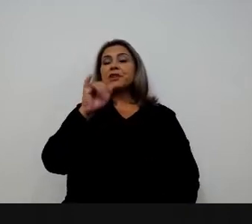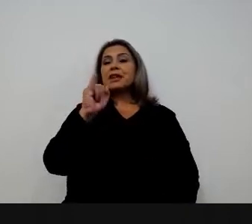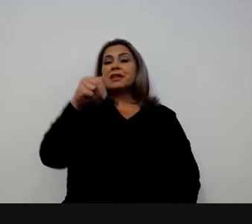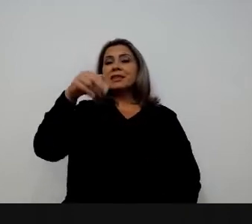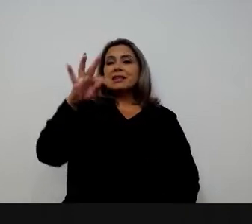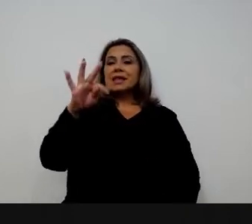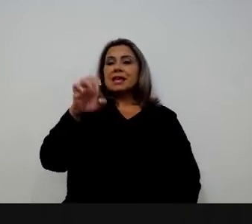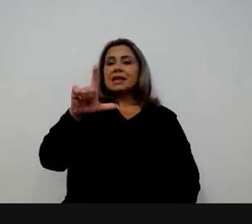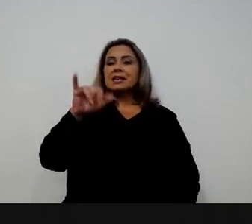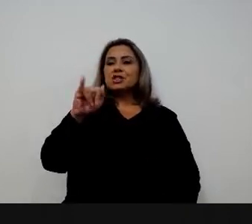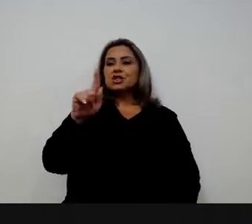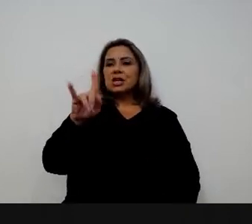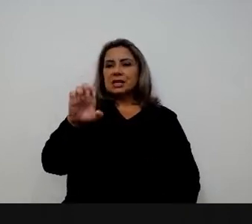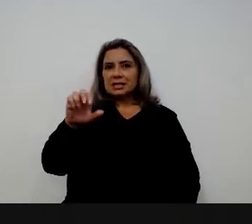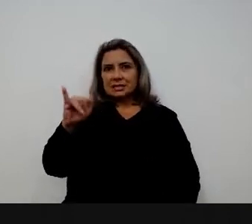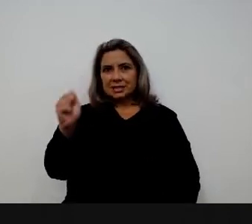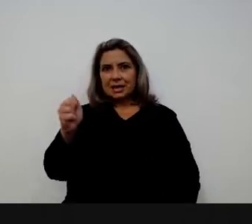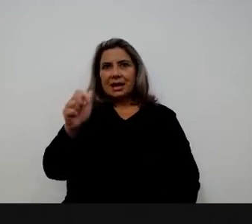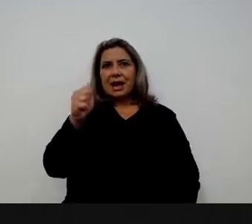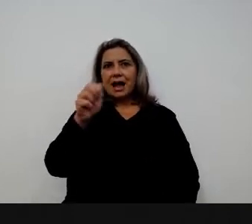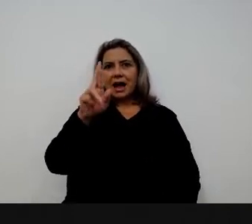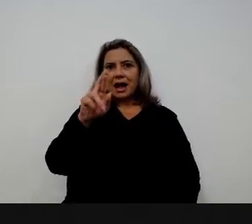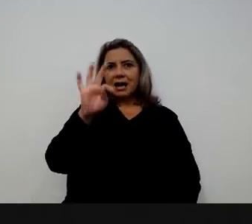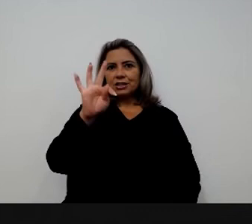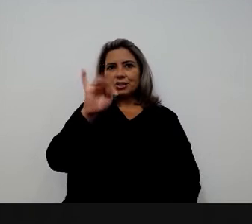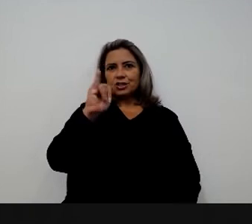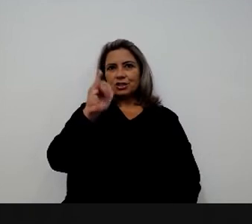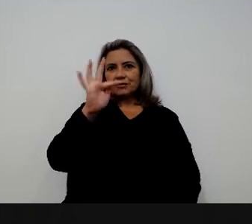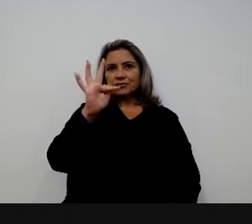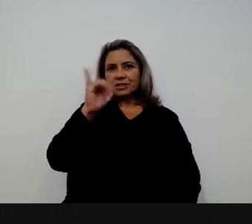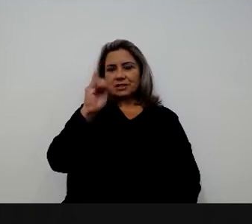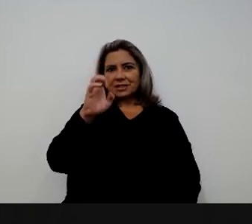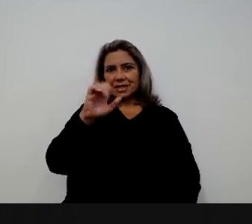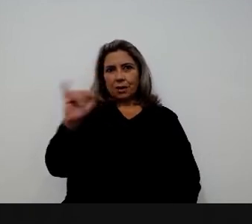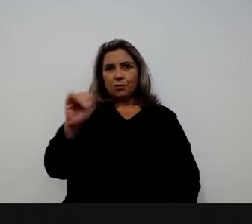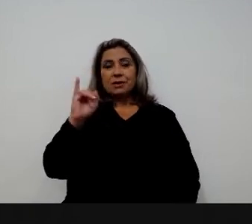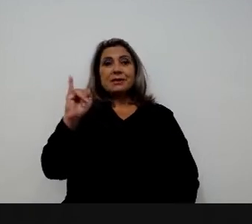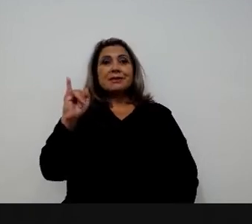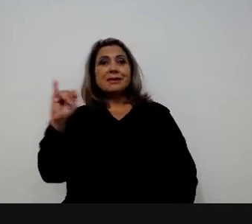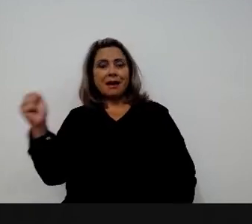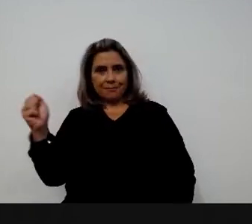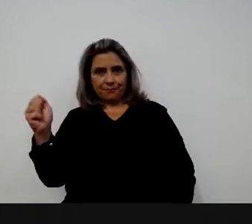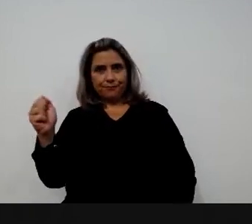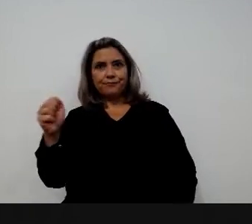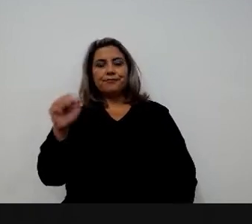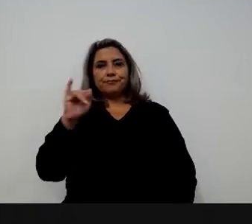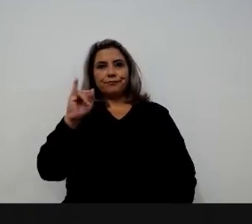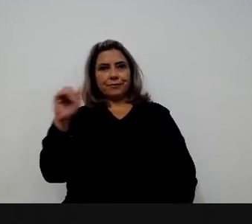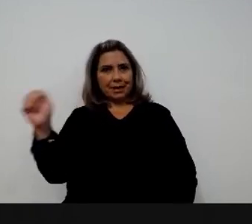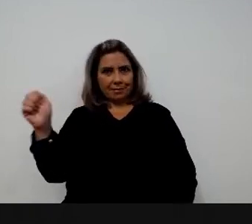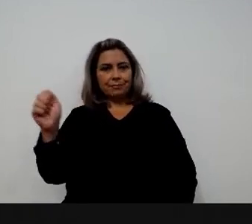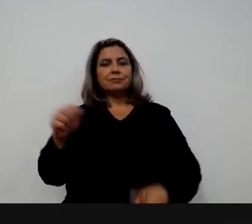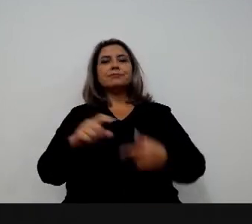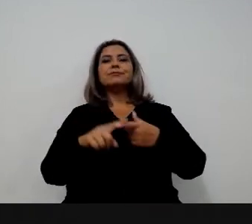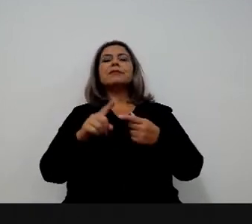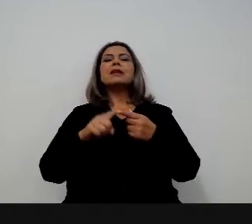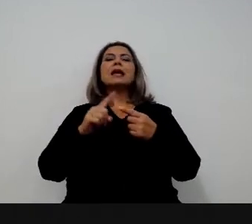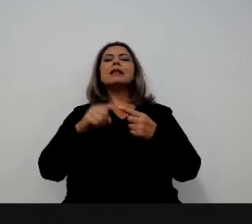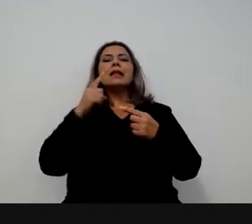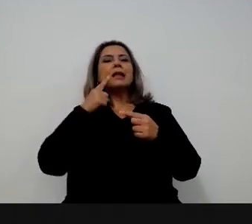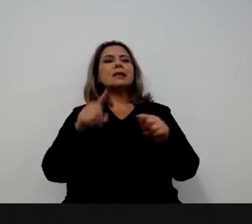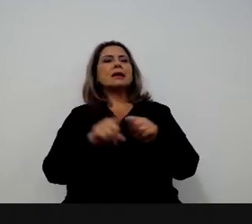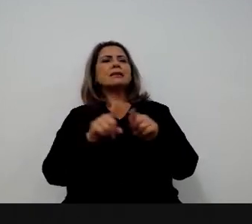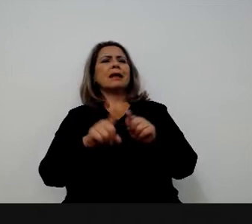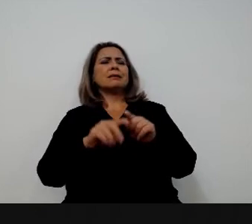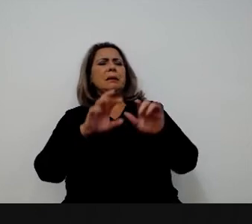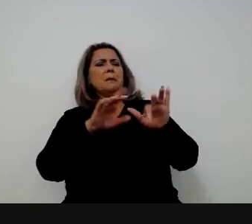introduzir isso nos próprios trabalhos. O gabinete da Lelín, de vez em quando, o pessoal vem ali com um e